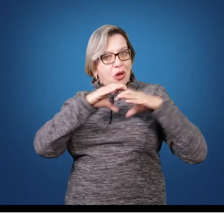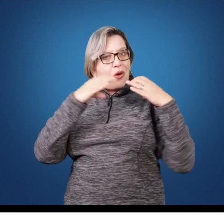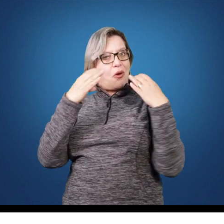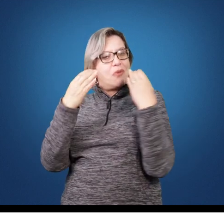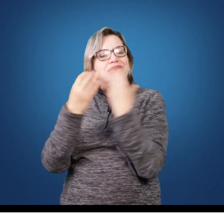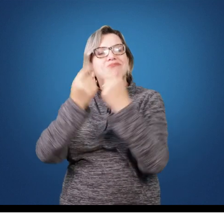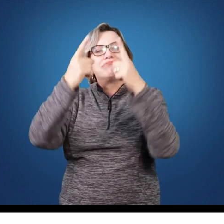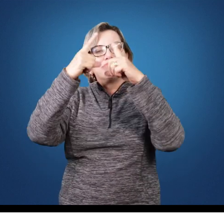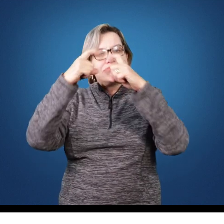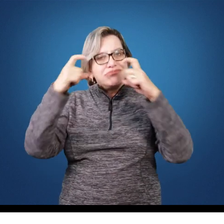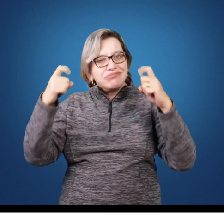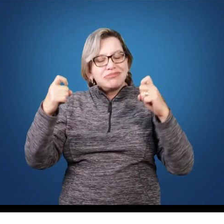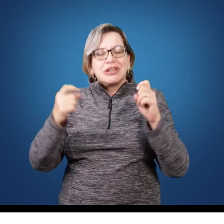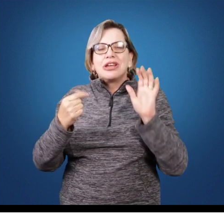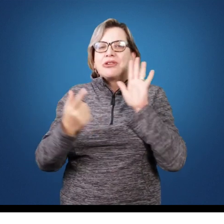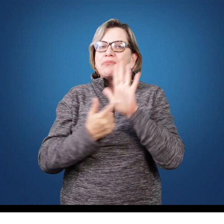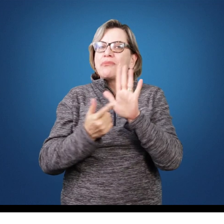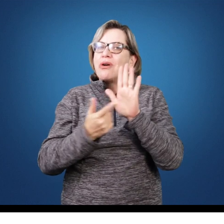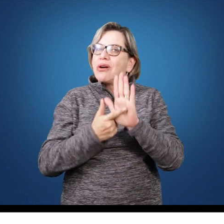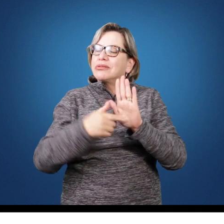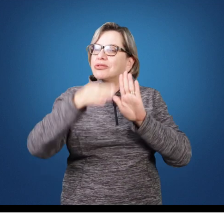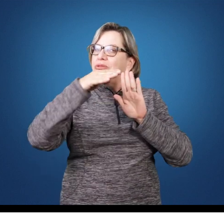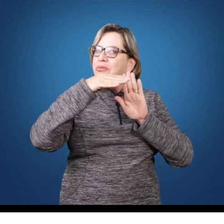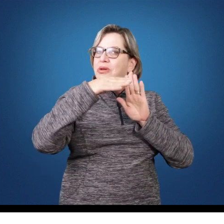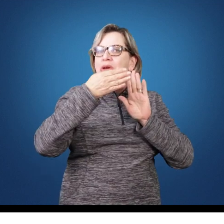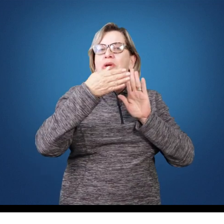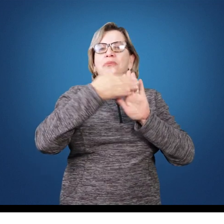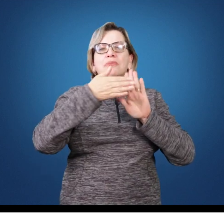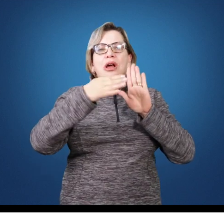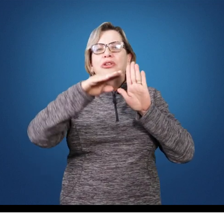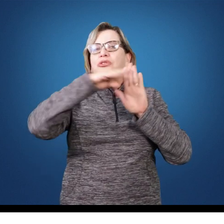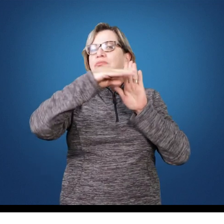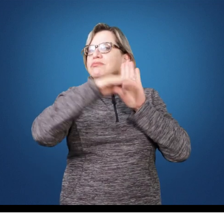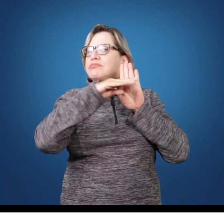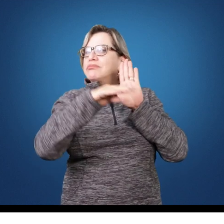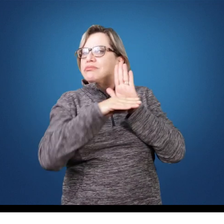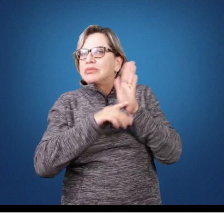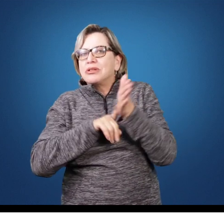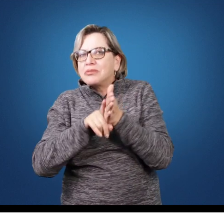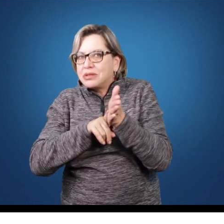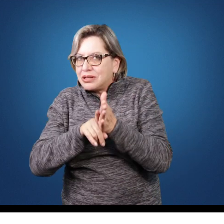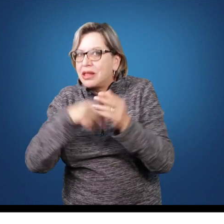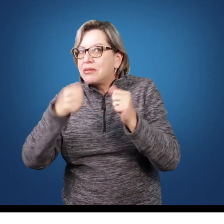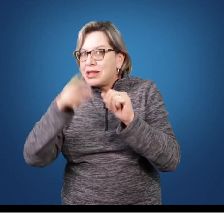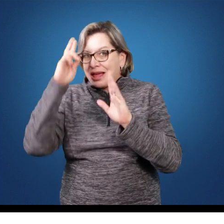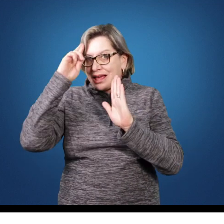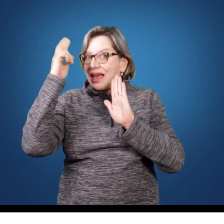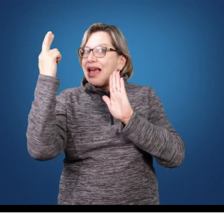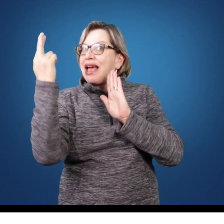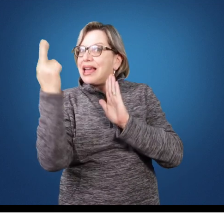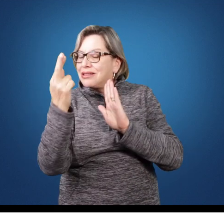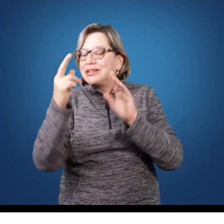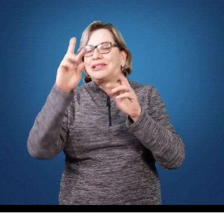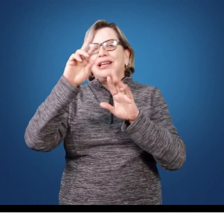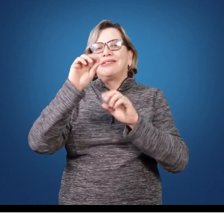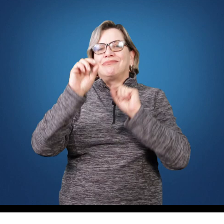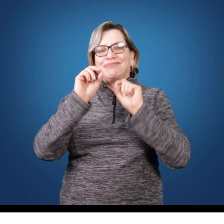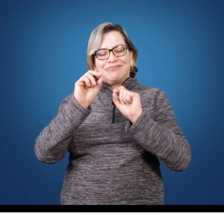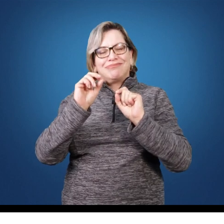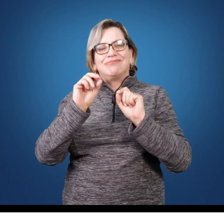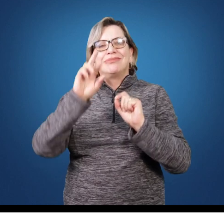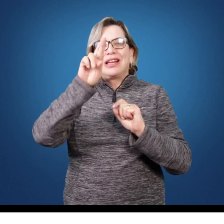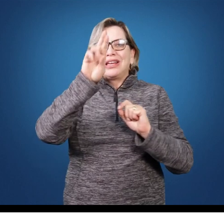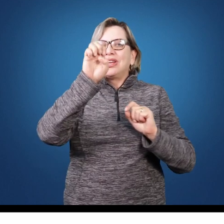Enfatiza que os projetos de pesquisa envolvendo os seres humanos deverão atender a essa resolução. Então, a resolução